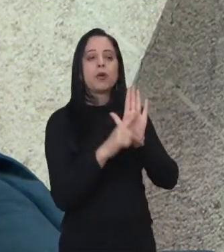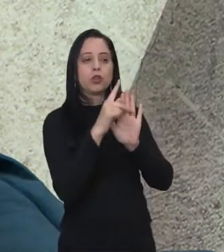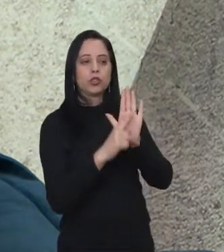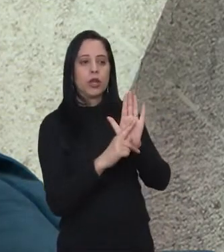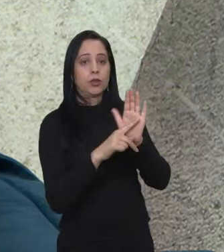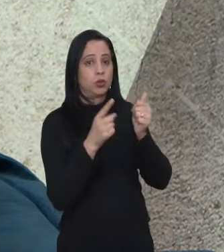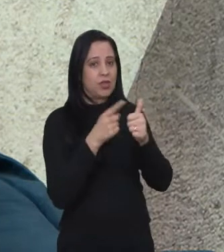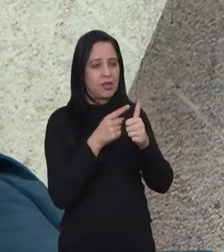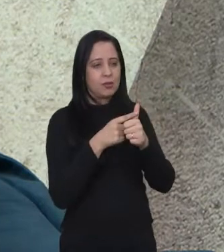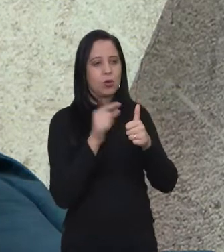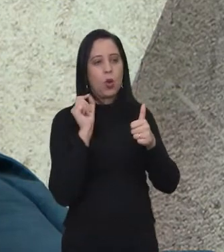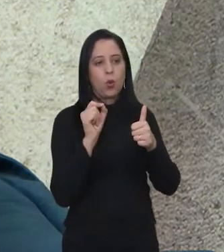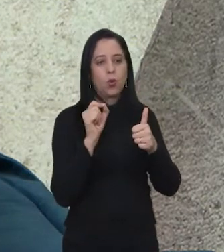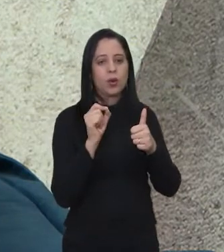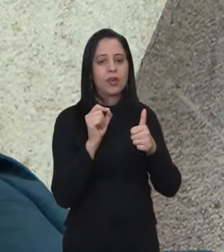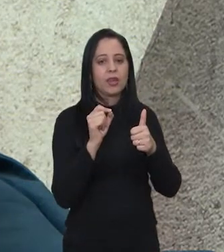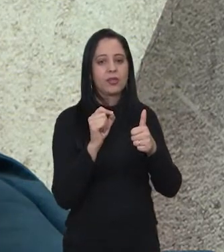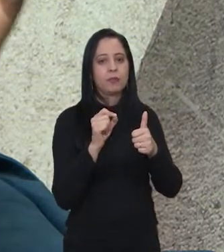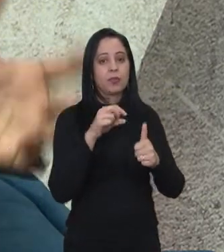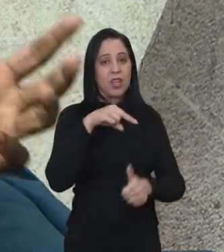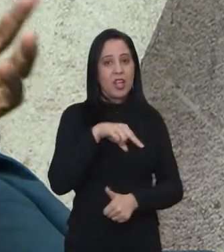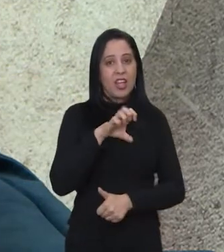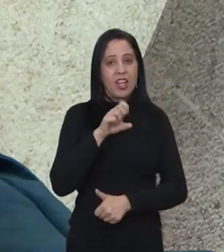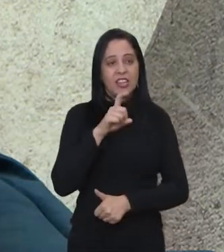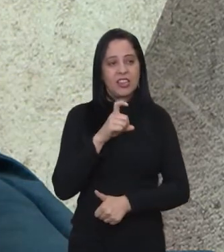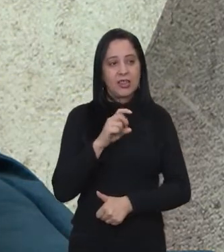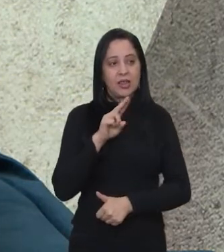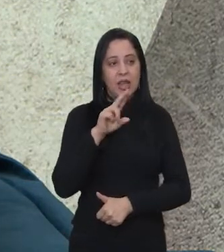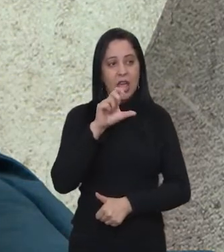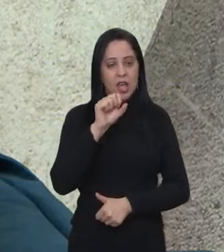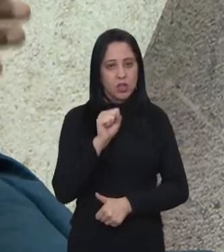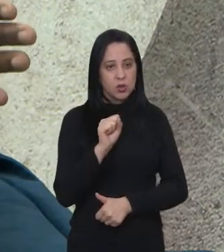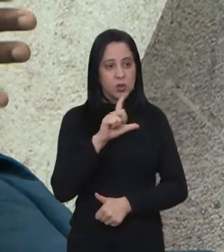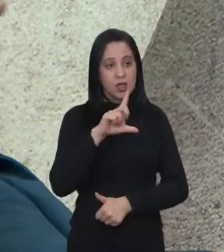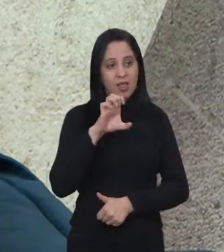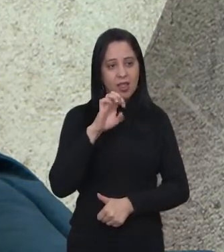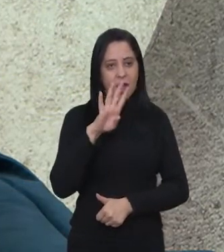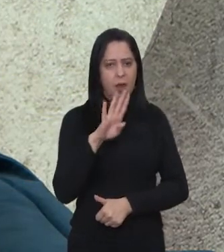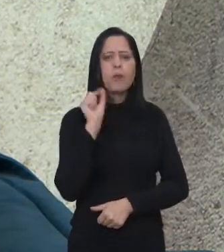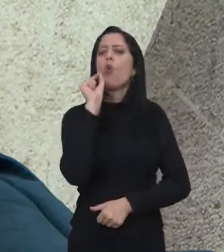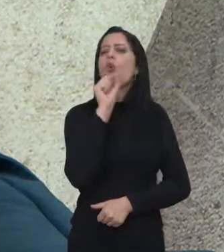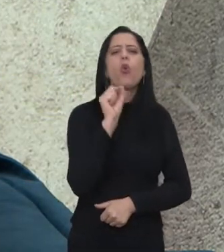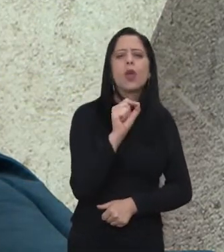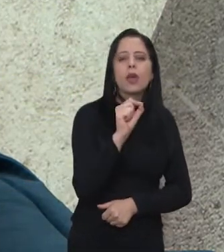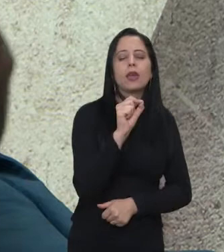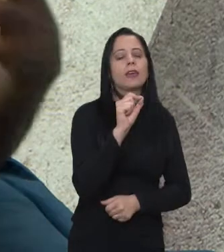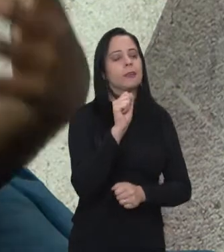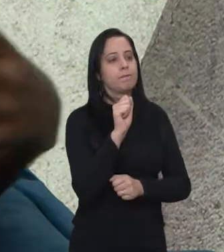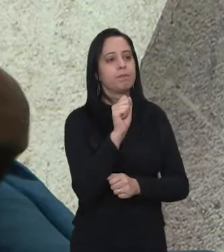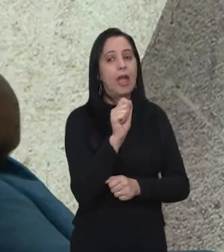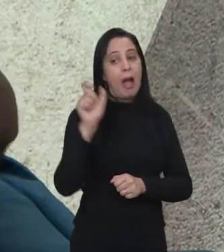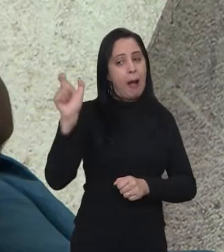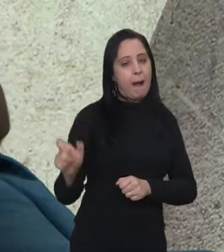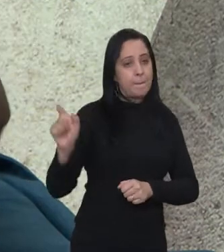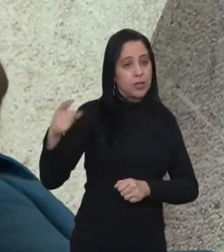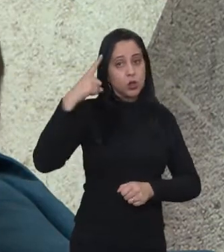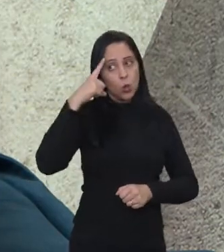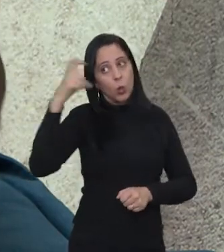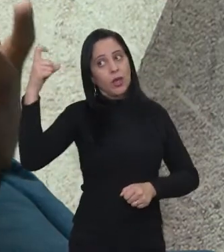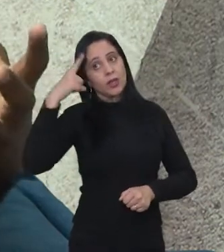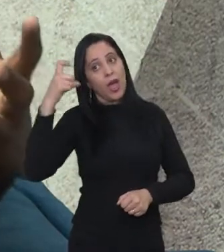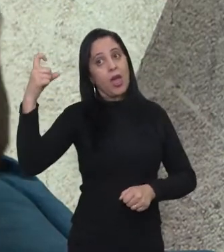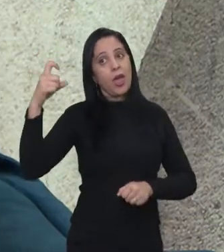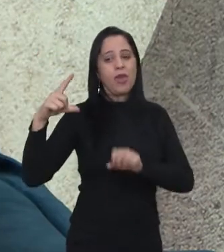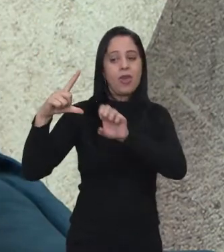dos programas do Nexus é o Nexus Lab, onde vai pegar essa ideia para tirar essa ideia do papel. Então,